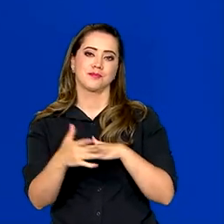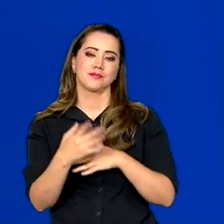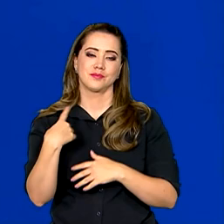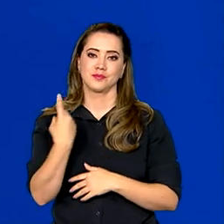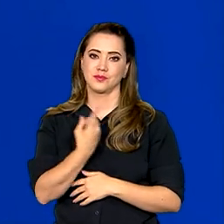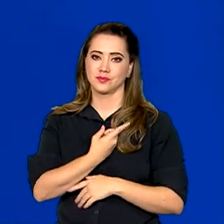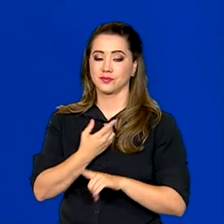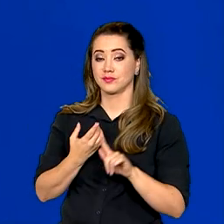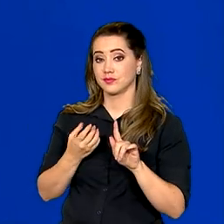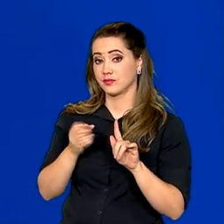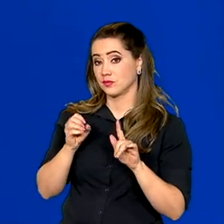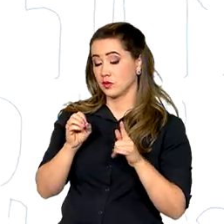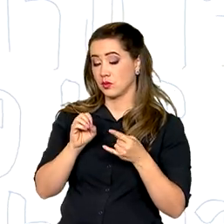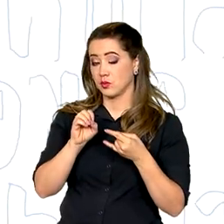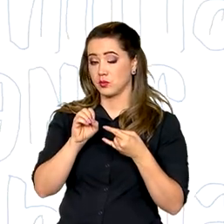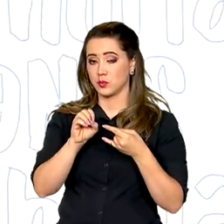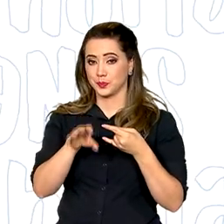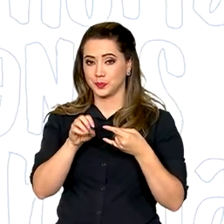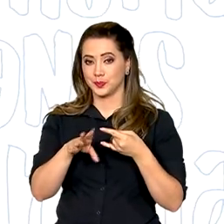do Canal Educação.